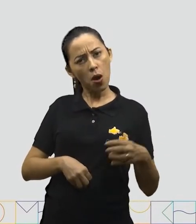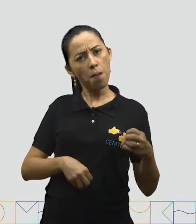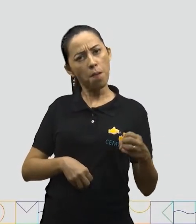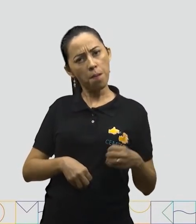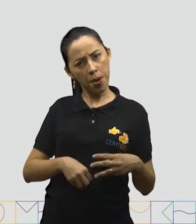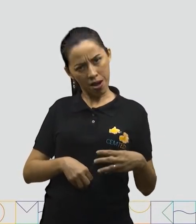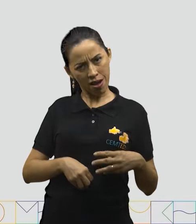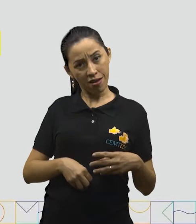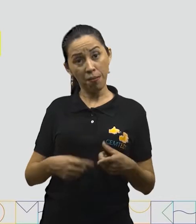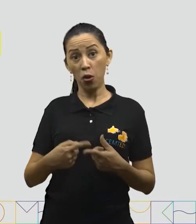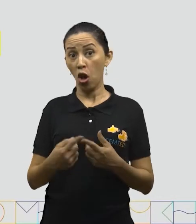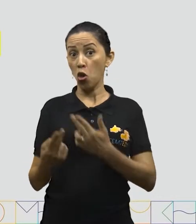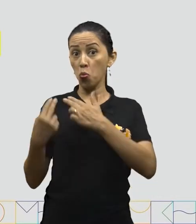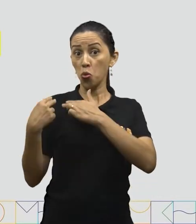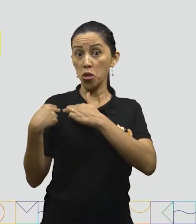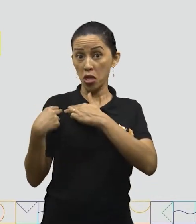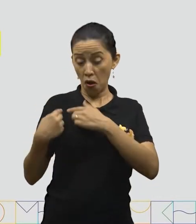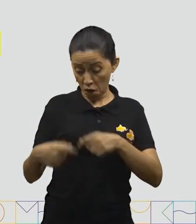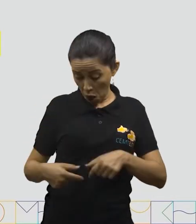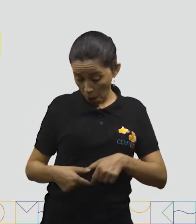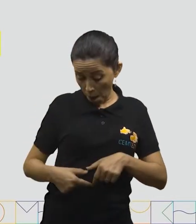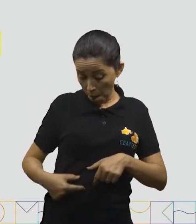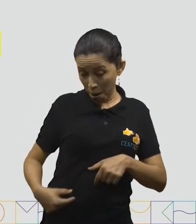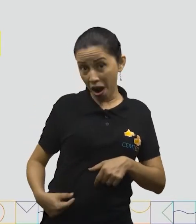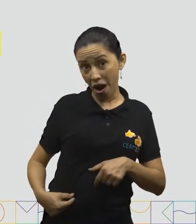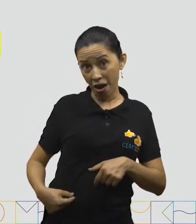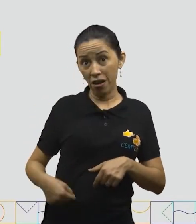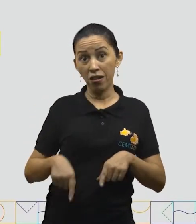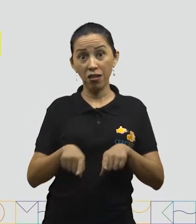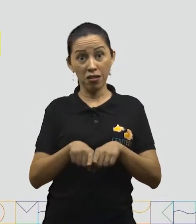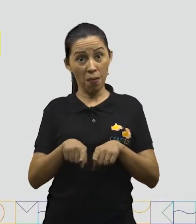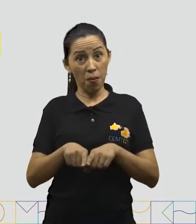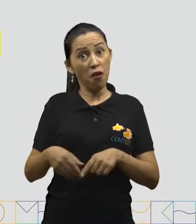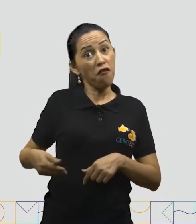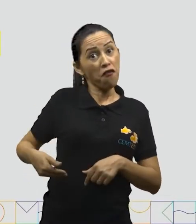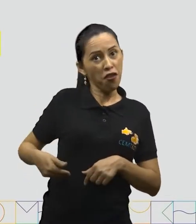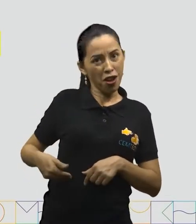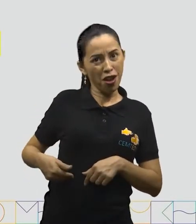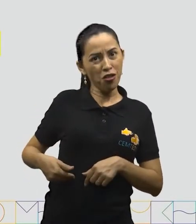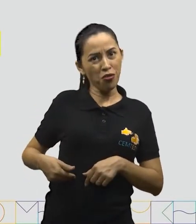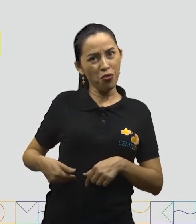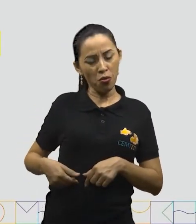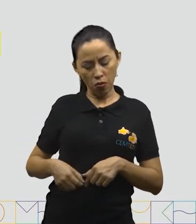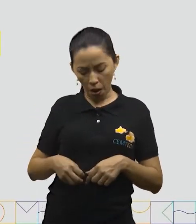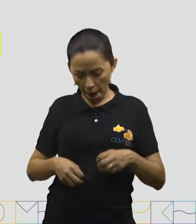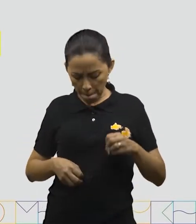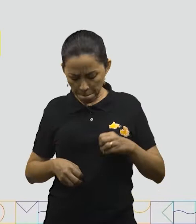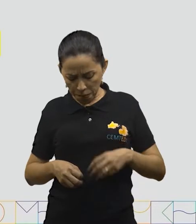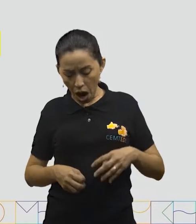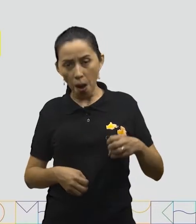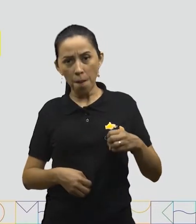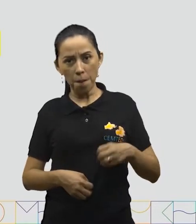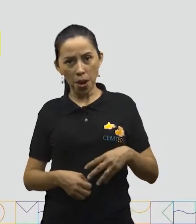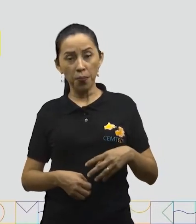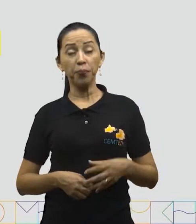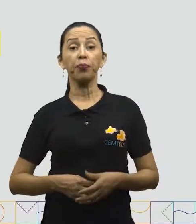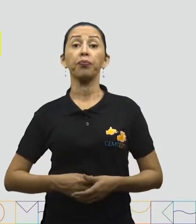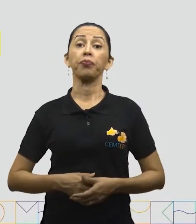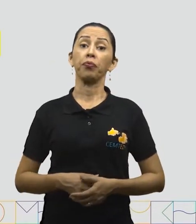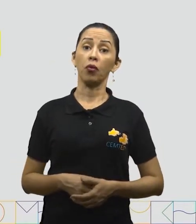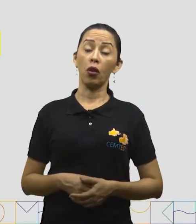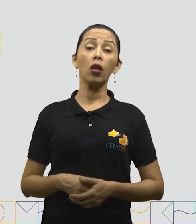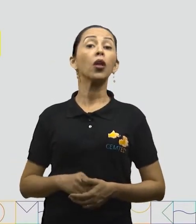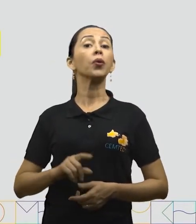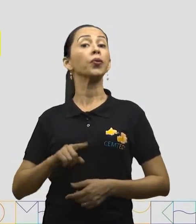No caso do fígado, a substância produzida é armazenada na vesícula biliar. Só depois é injetada